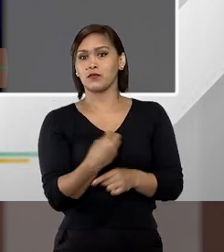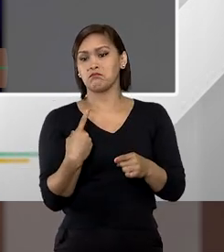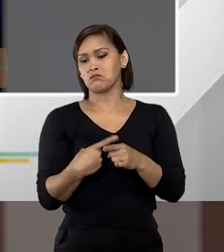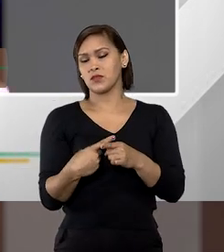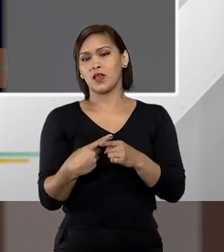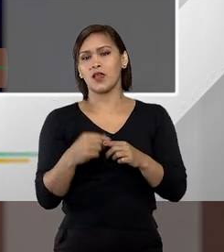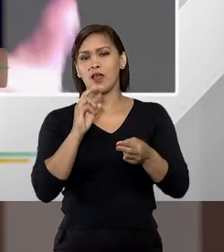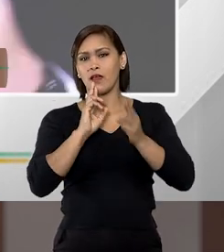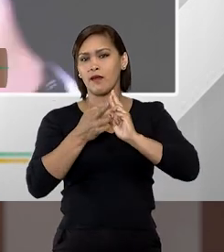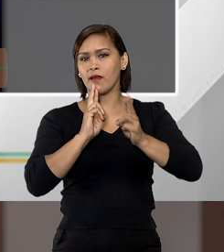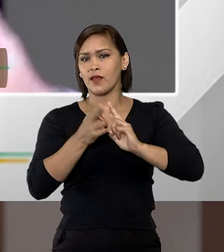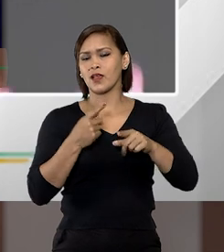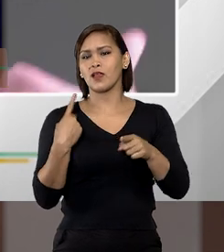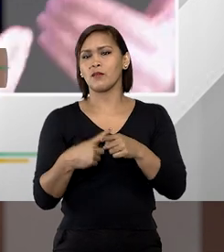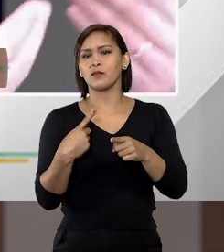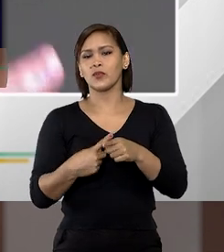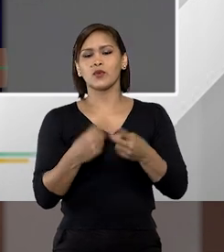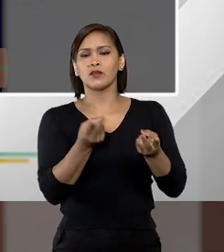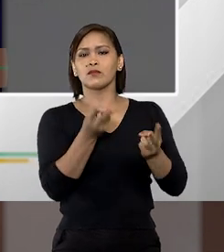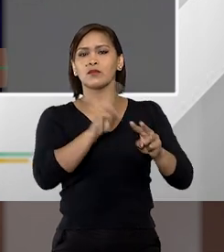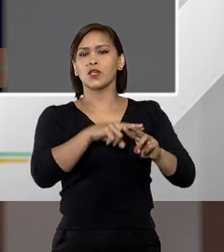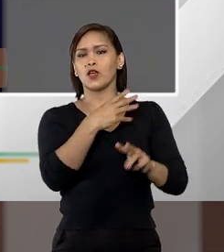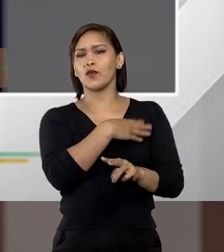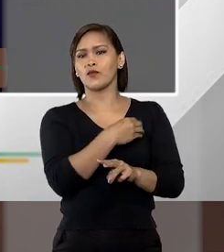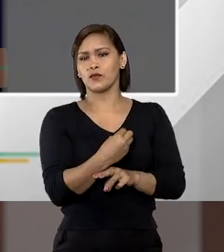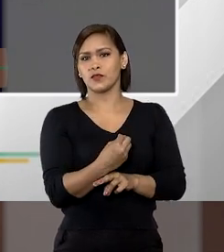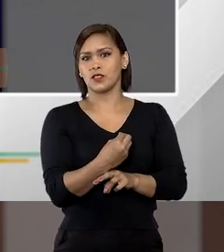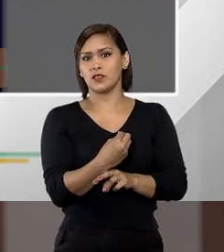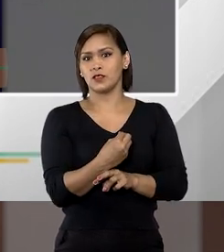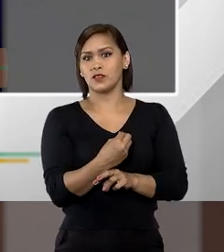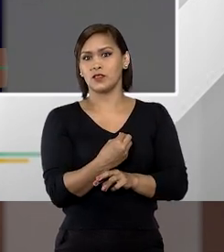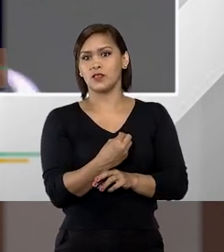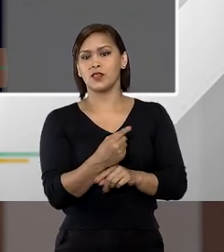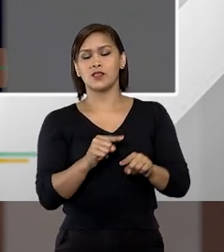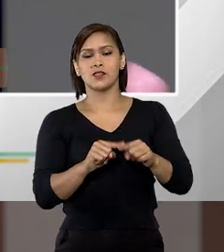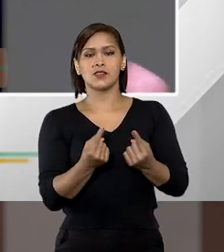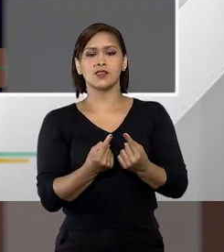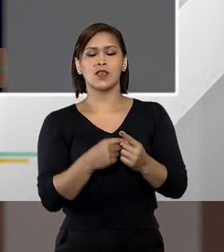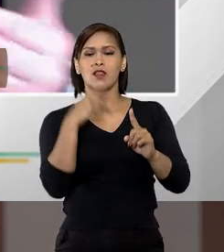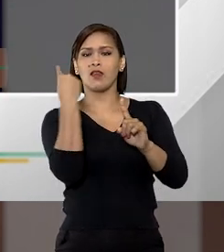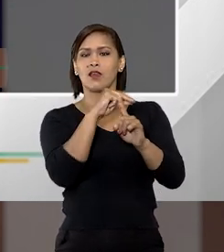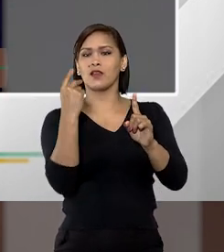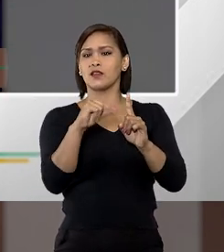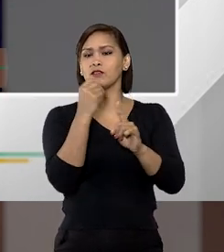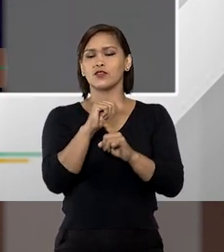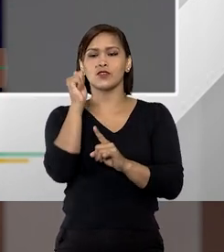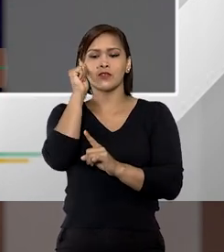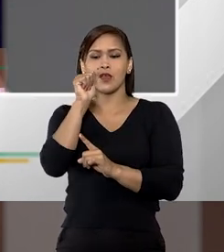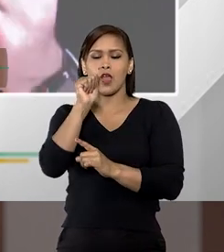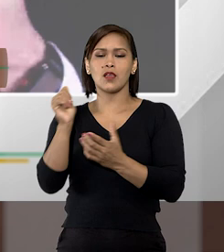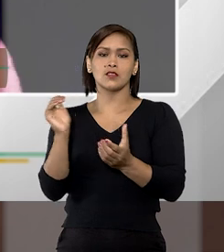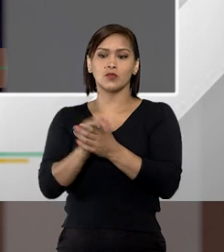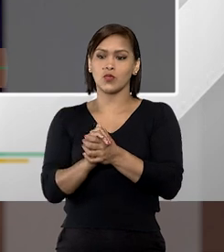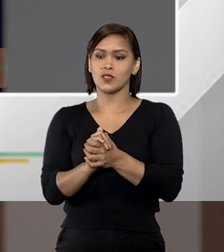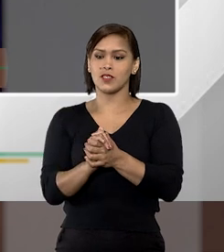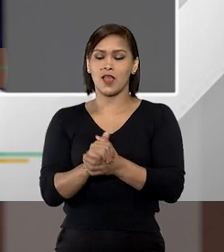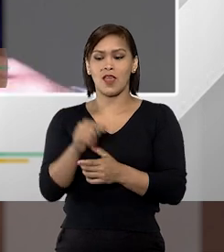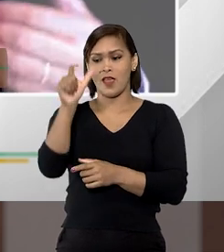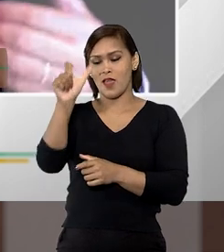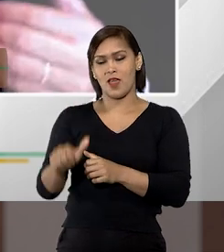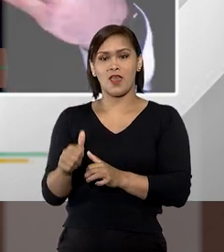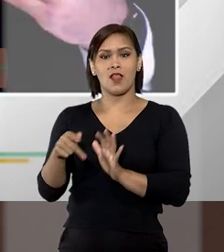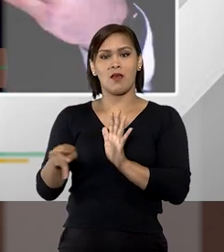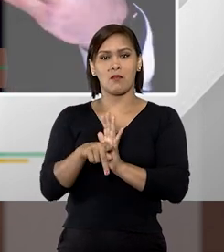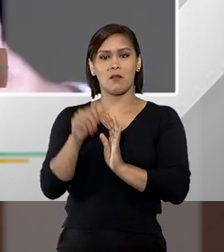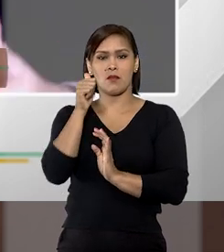reclamar porque eu havia prendido o filho dela por ele ter agredido a esposa sendo que ela já tinha recebido